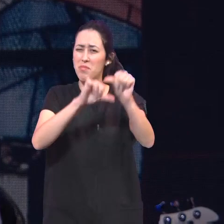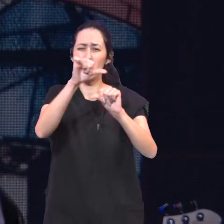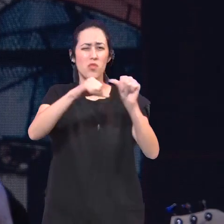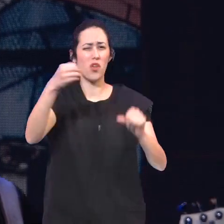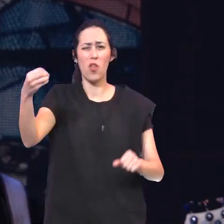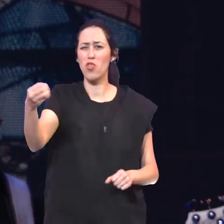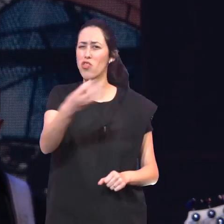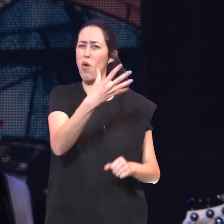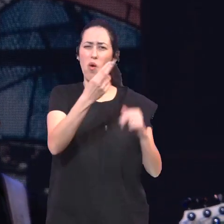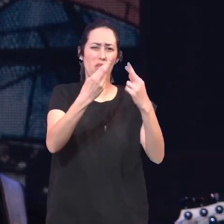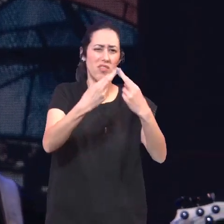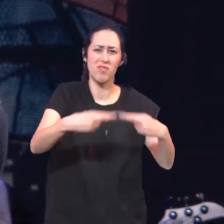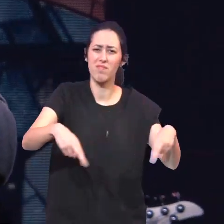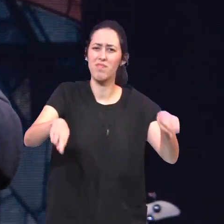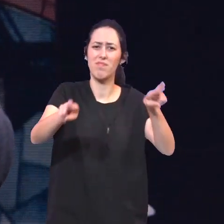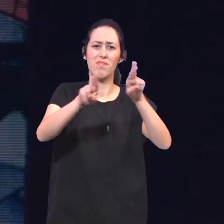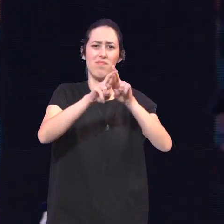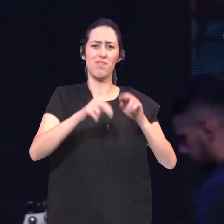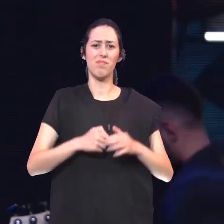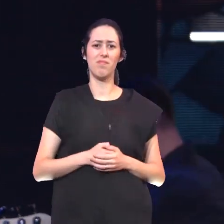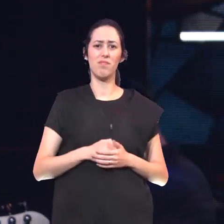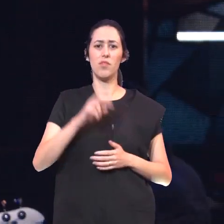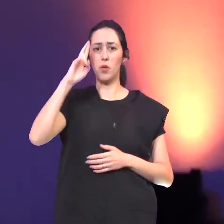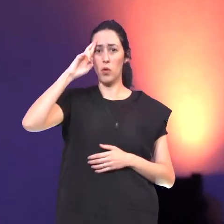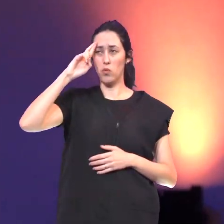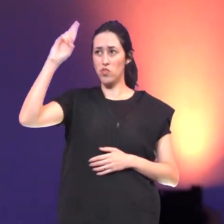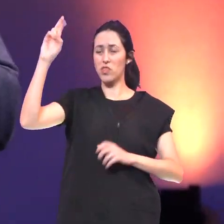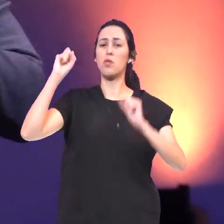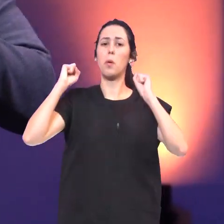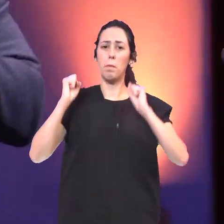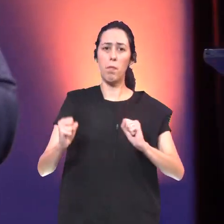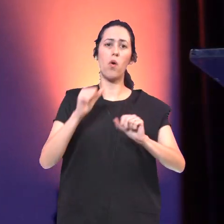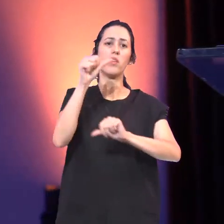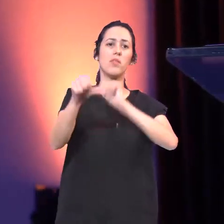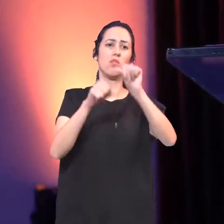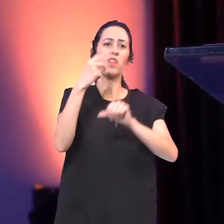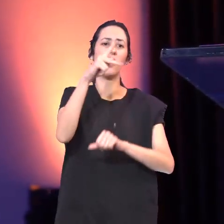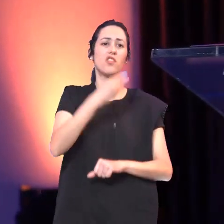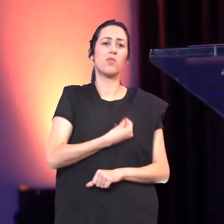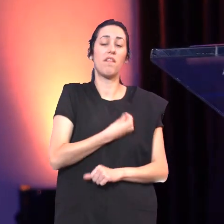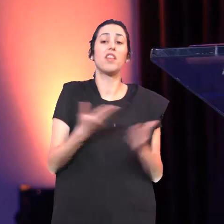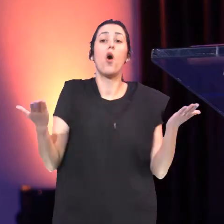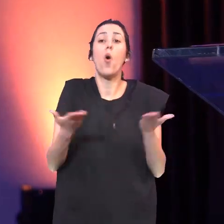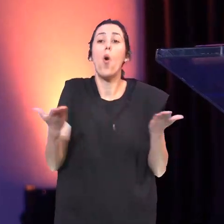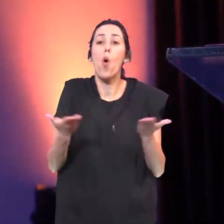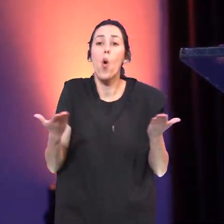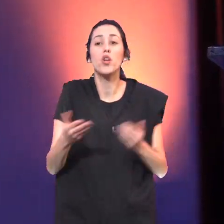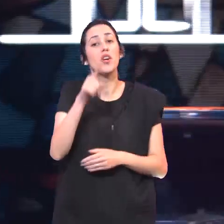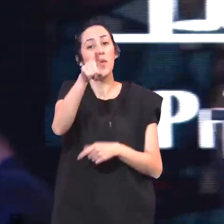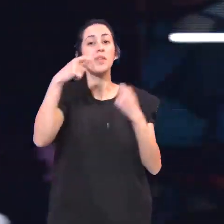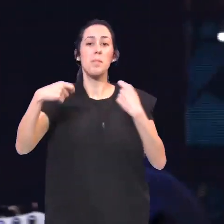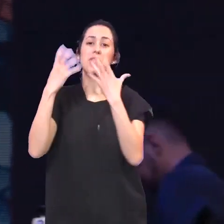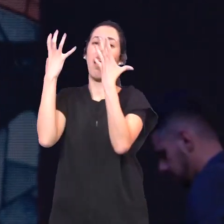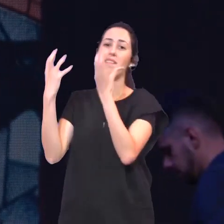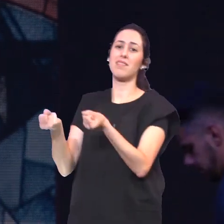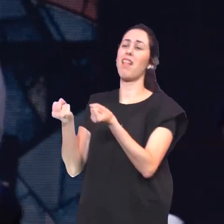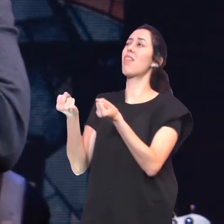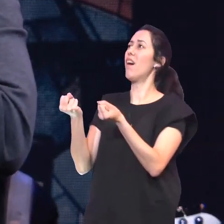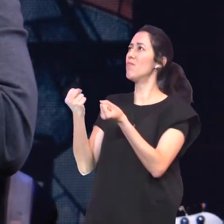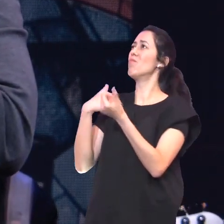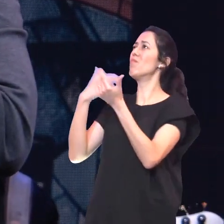O Senhor pode transformar Sua realidade hoje Se você aceitar O convite Dele